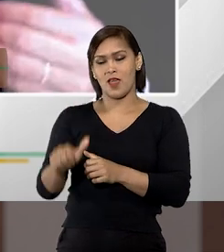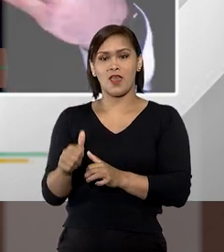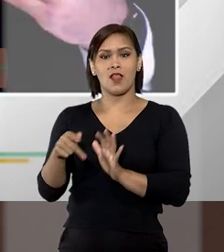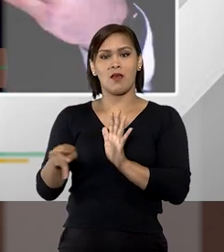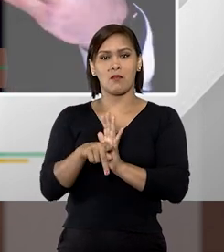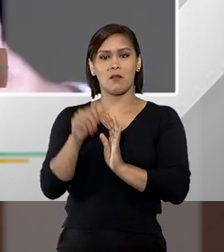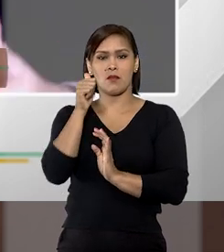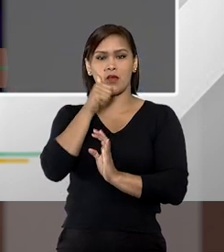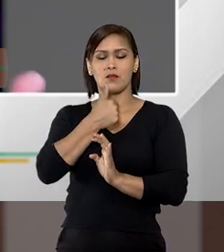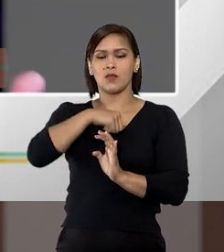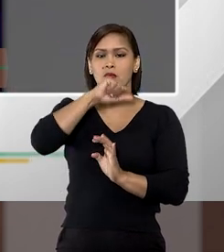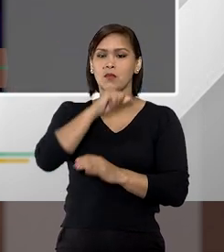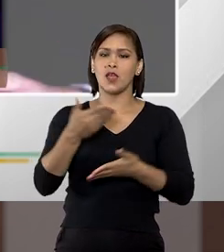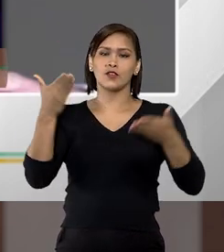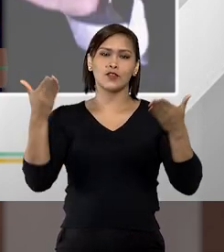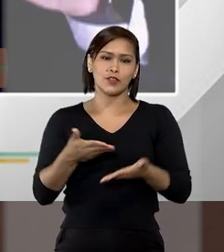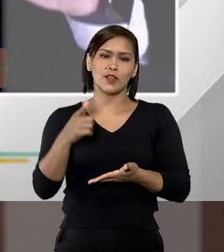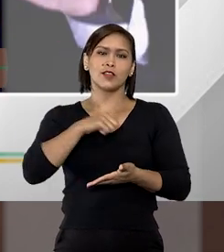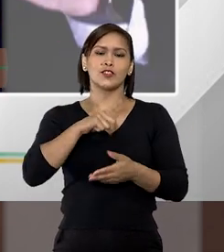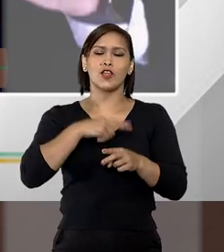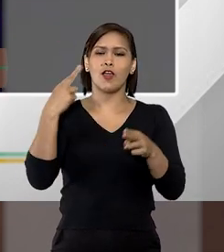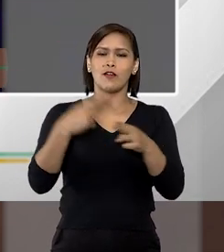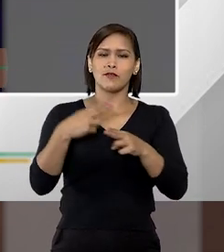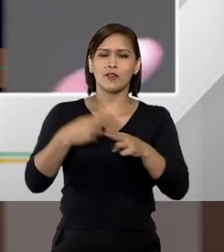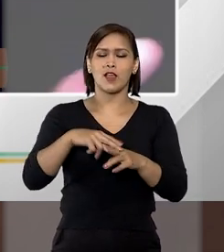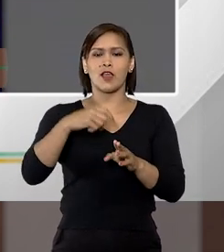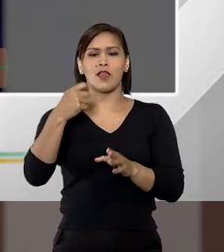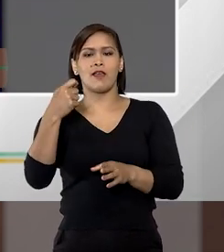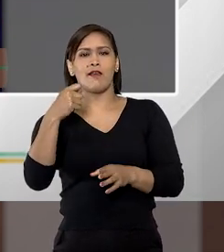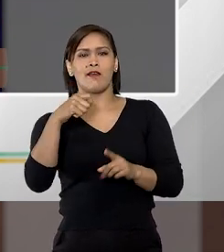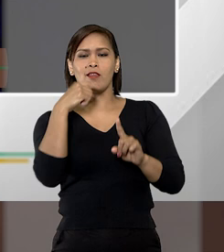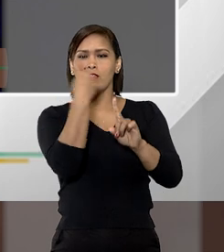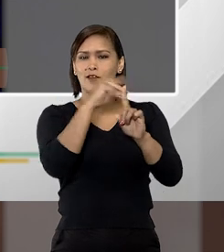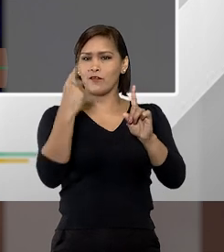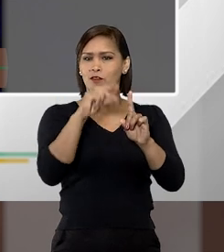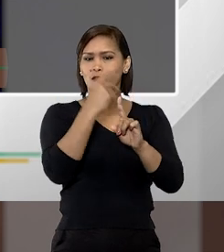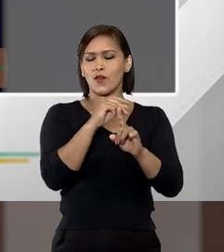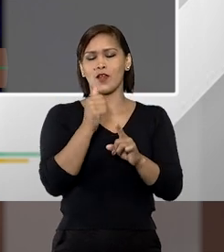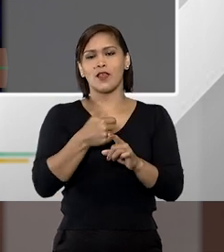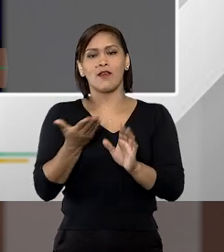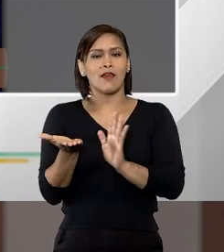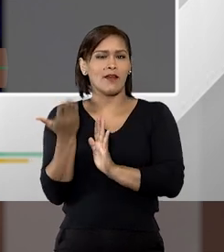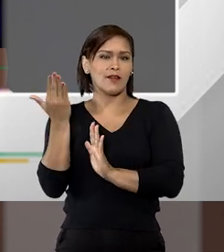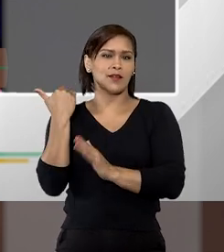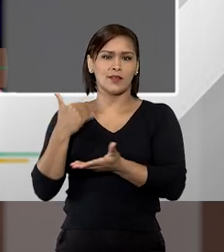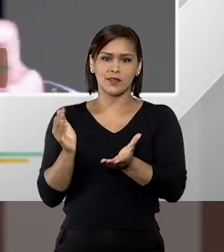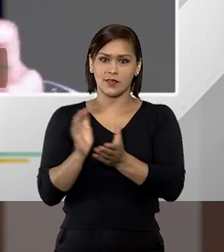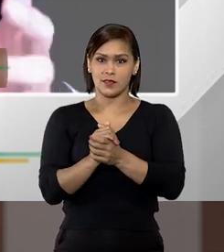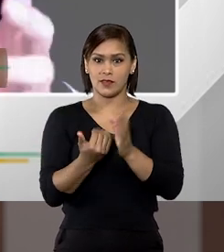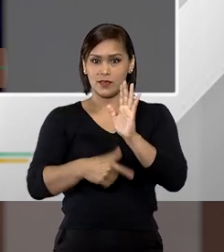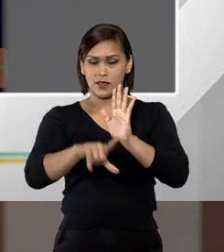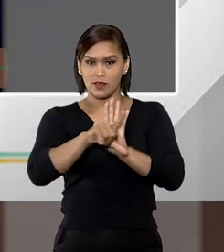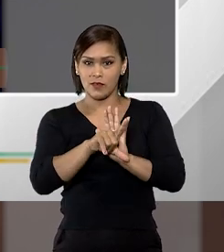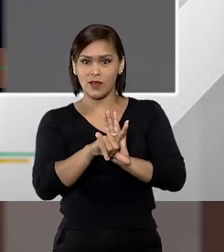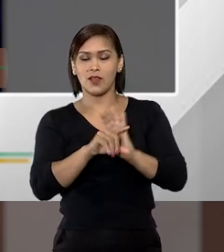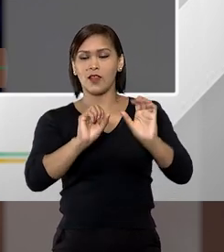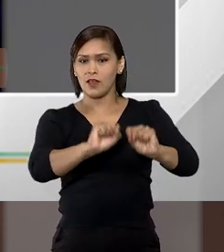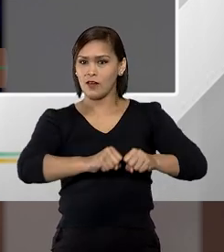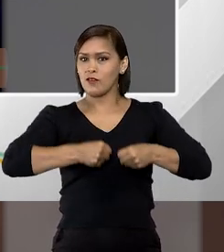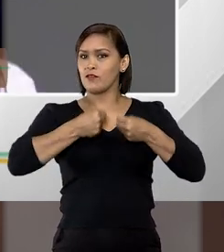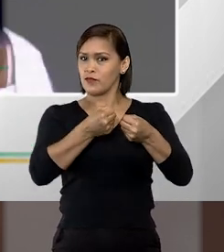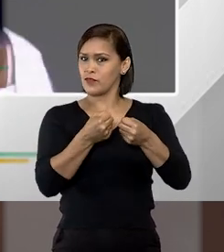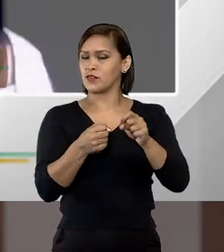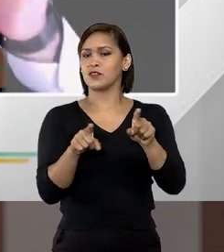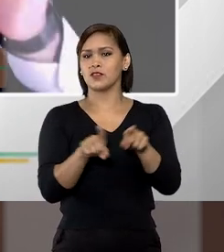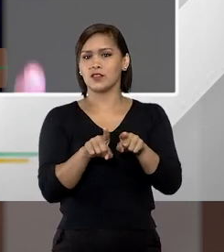uma facada uma paulada na cabeça por parte do marido dela portanto além desse fortalecimento